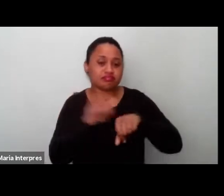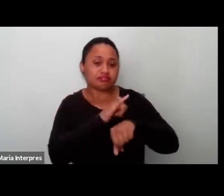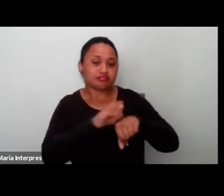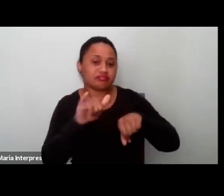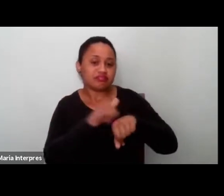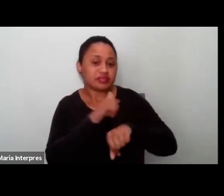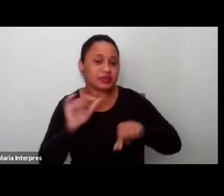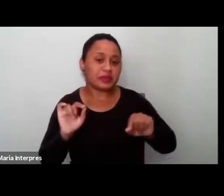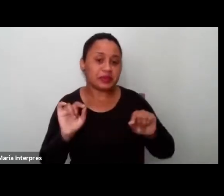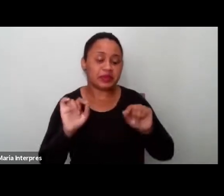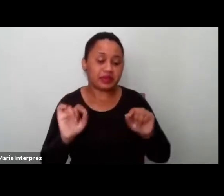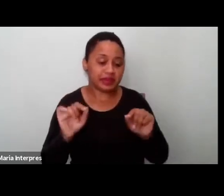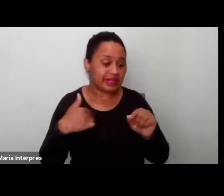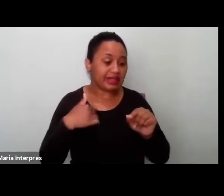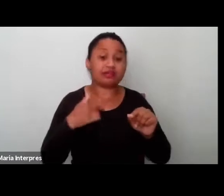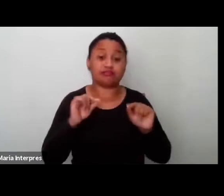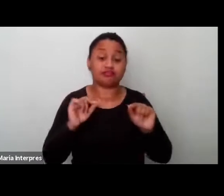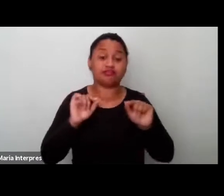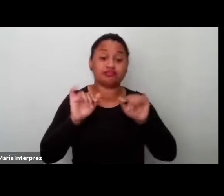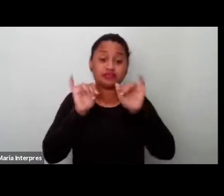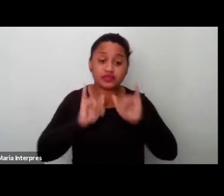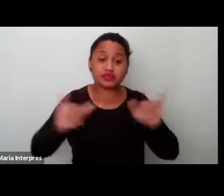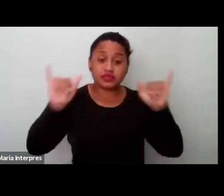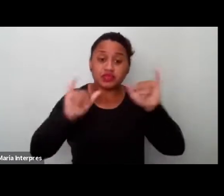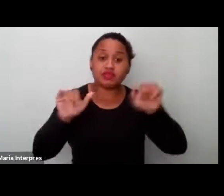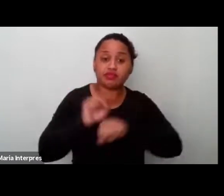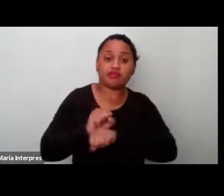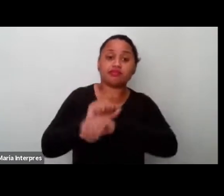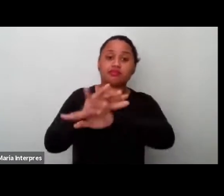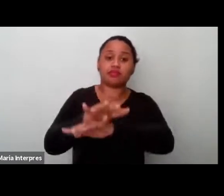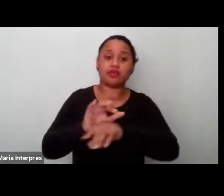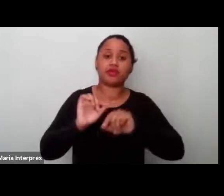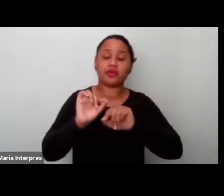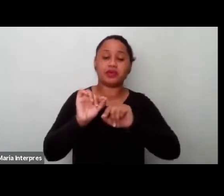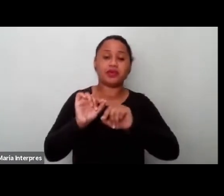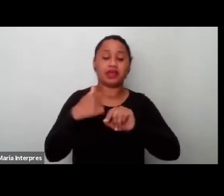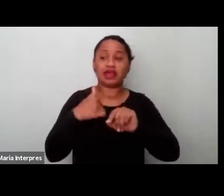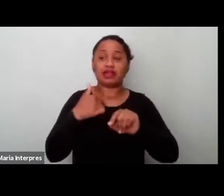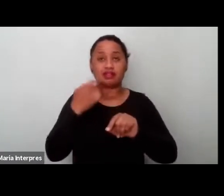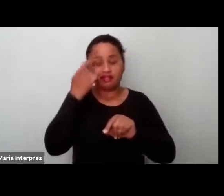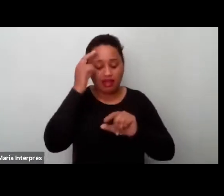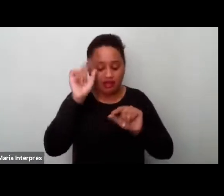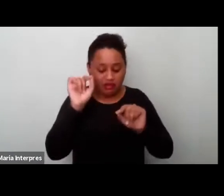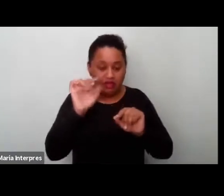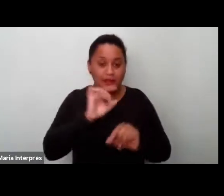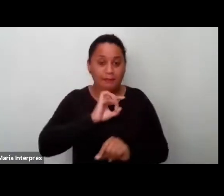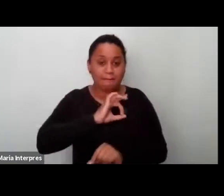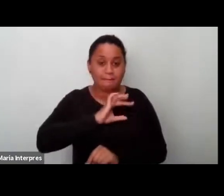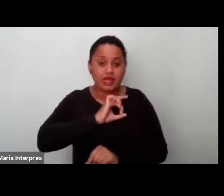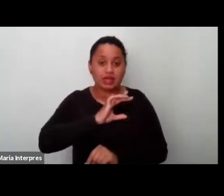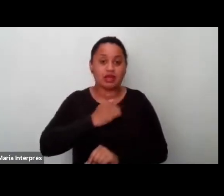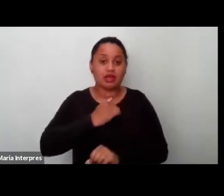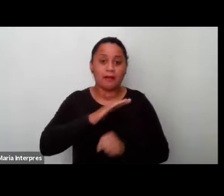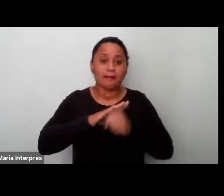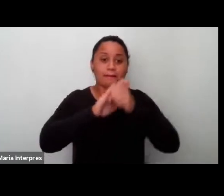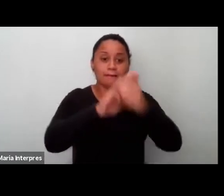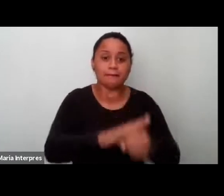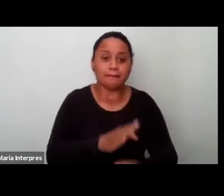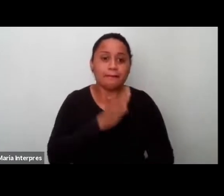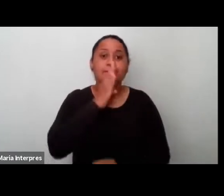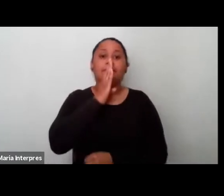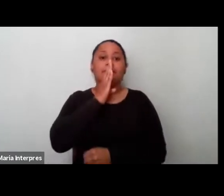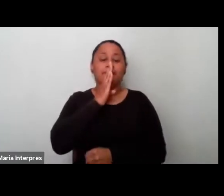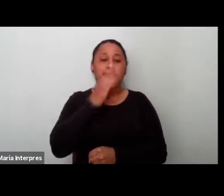ampla divulgação na mídia, a ideia de amedrontamento, de silenciamento do debate da diversidade